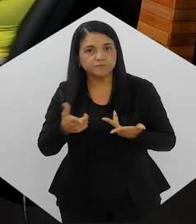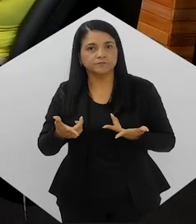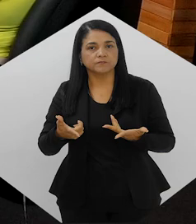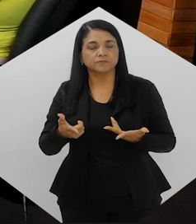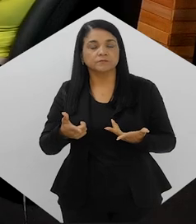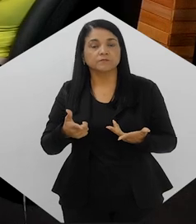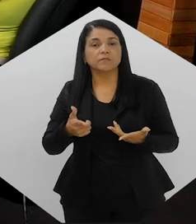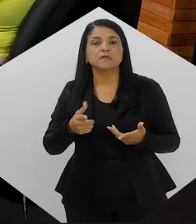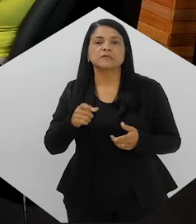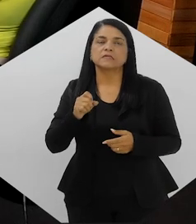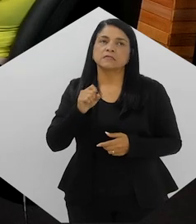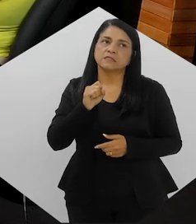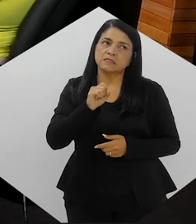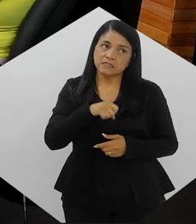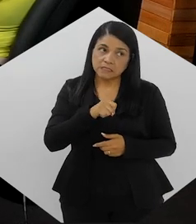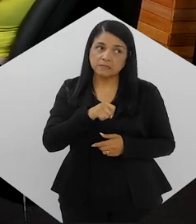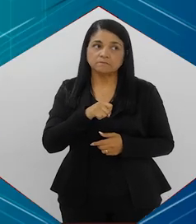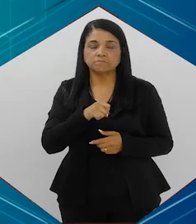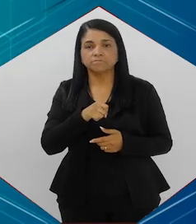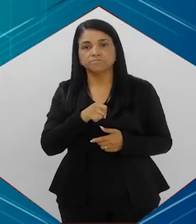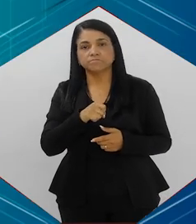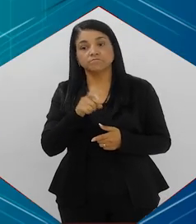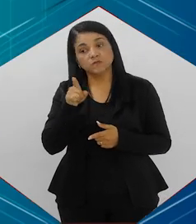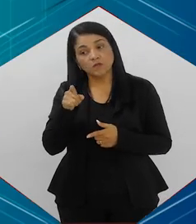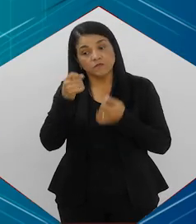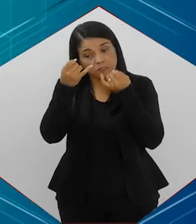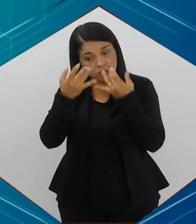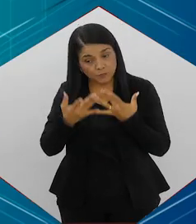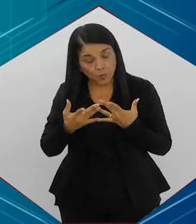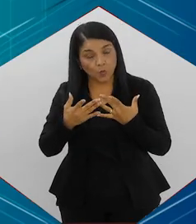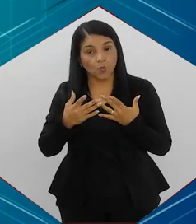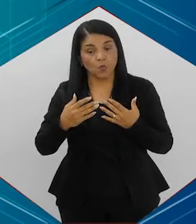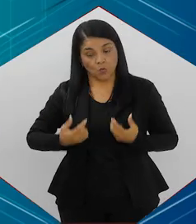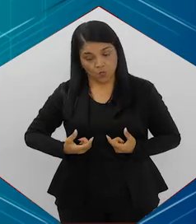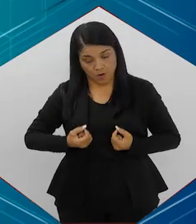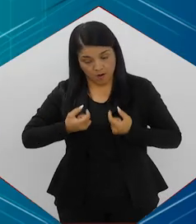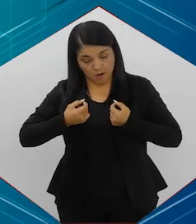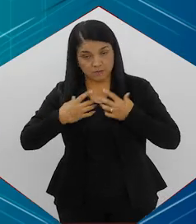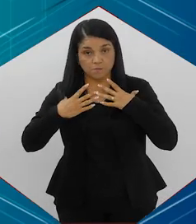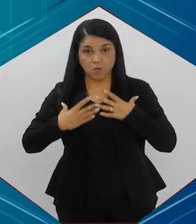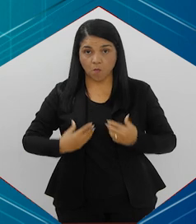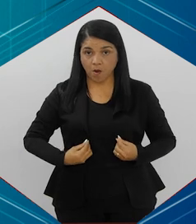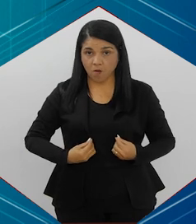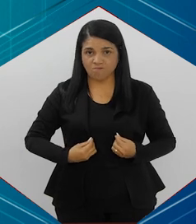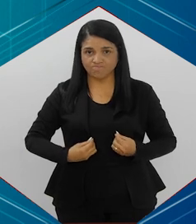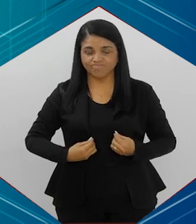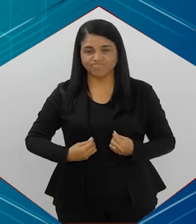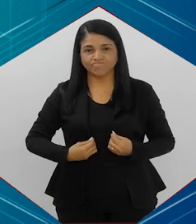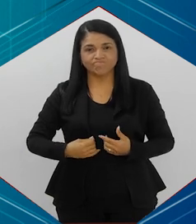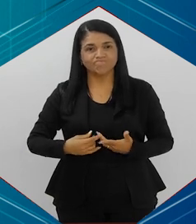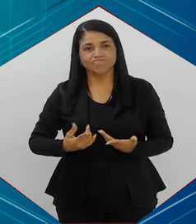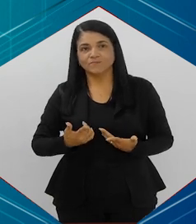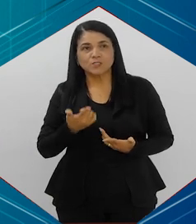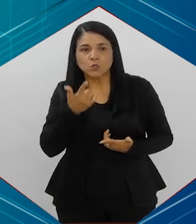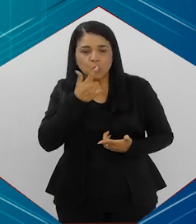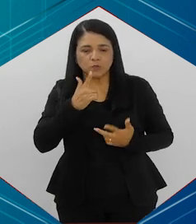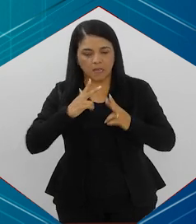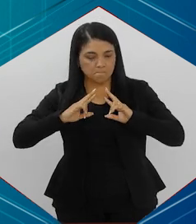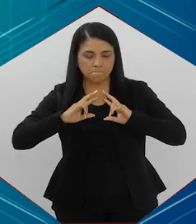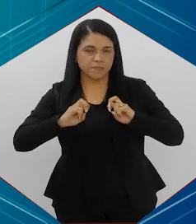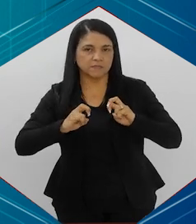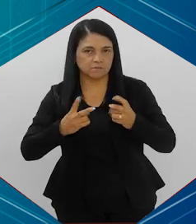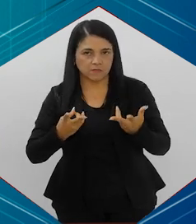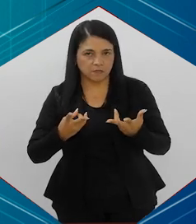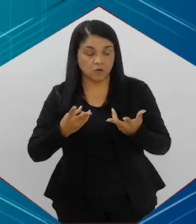É, sim, mas foi o que você falou, o câncer de pulmão dificilmente vai dar algum sintoma, principalmente no início.